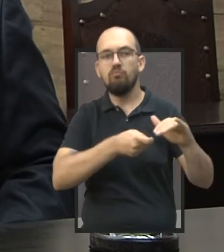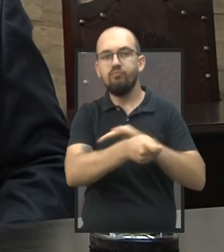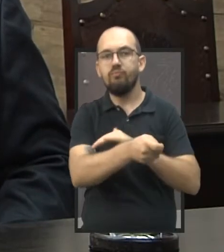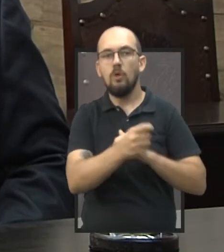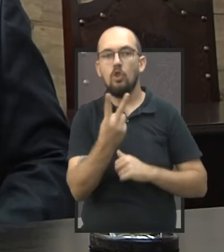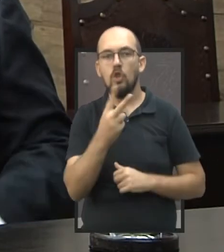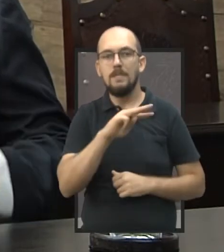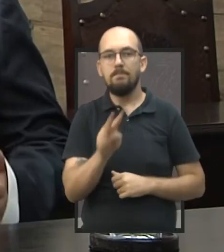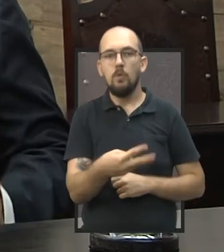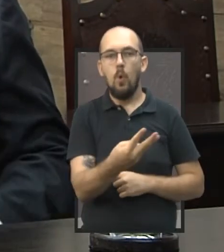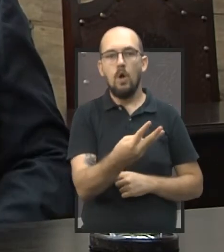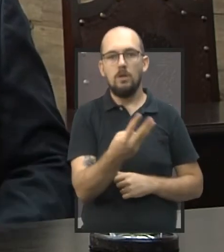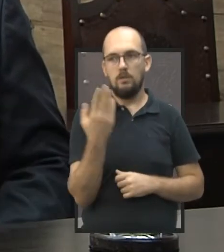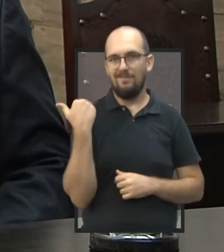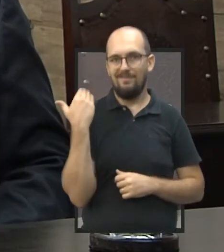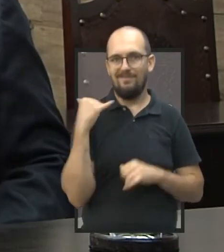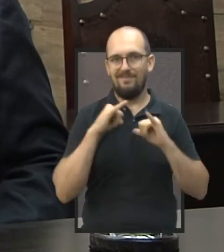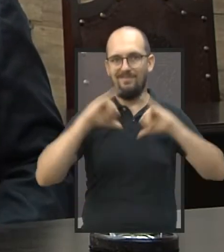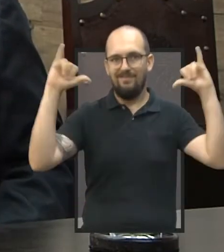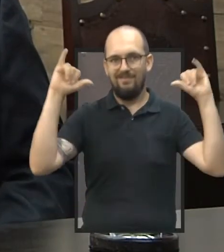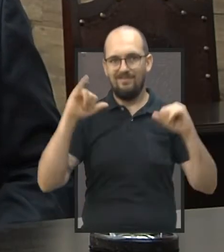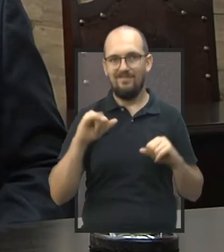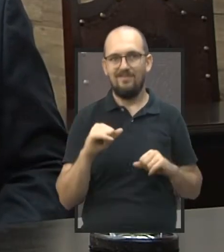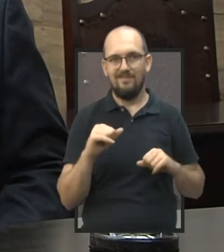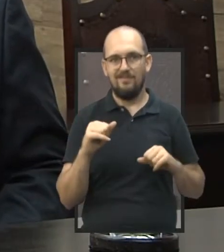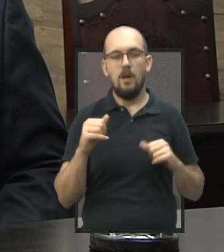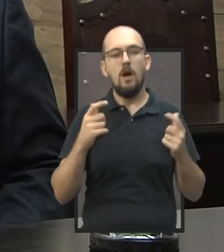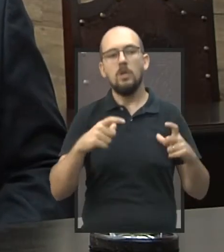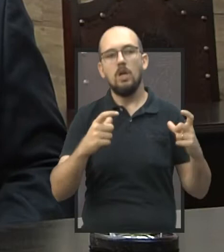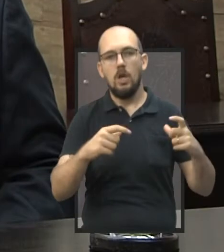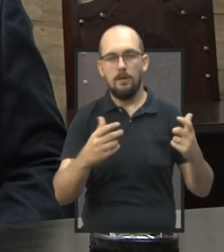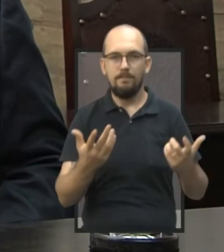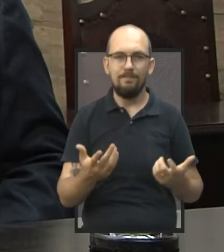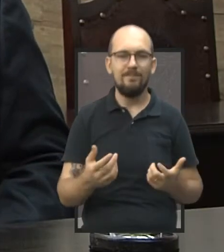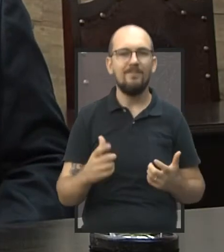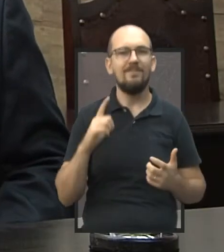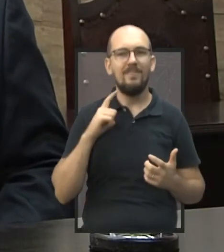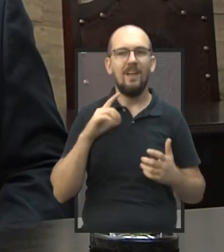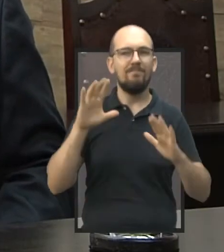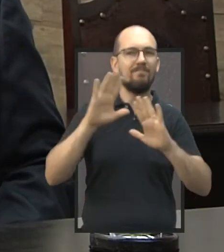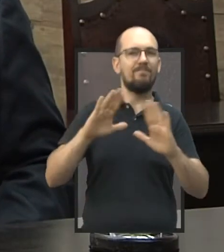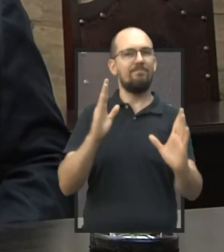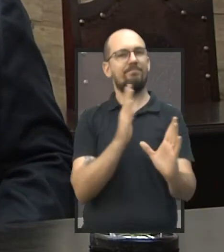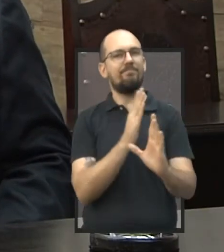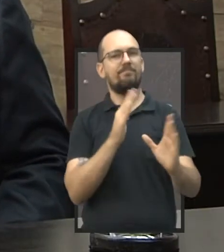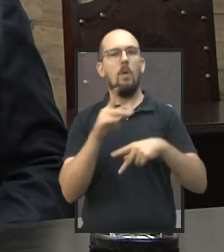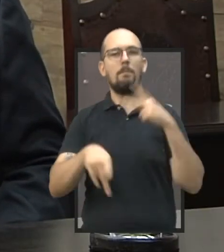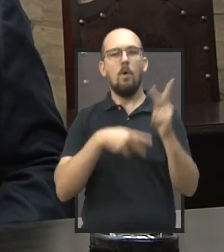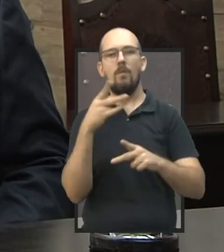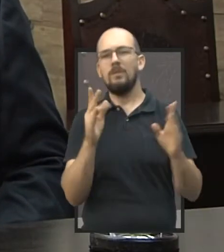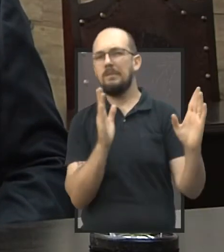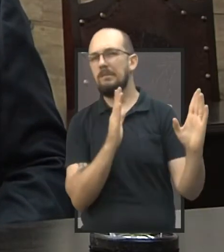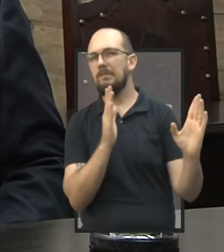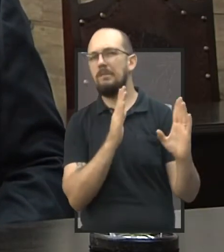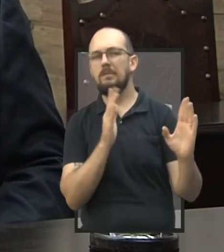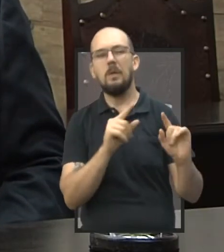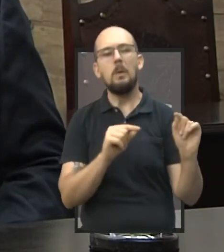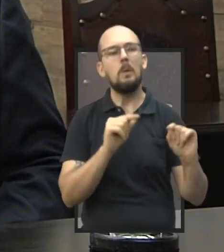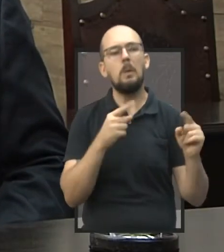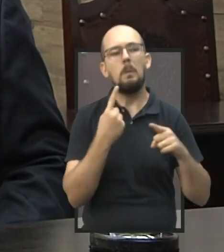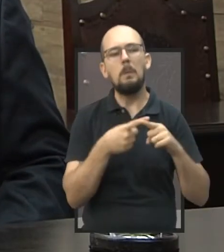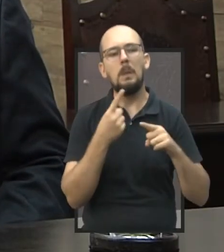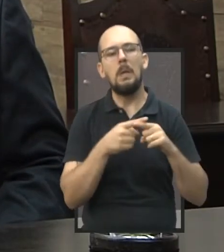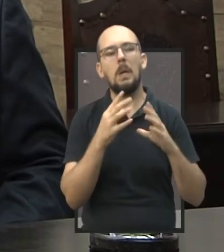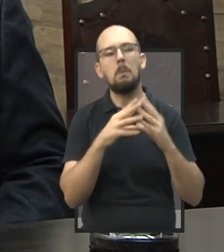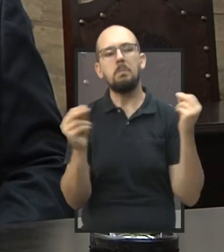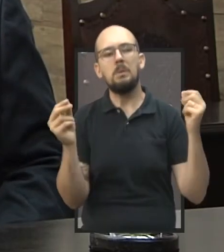onde estaria os 2 milhões, a informação que foi passada, e gerou muita desconfiança do público, da população de Jaú,